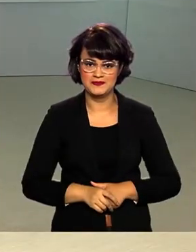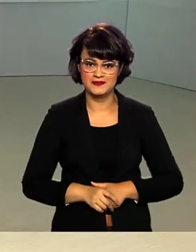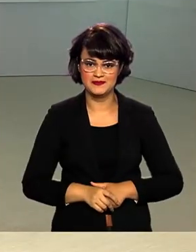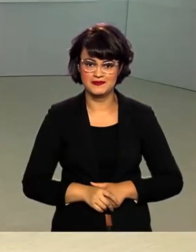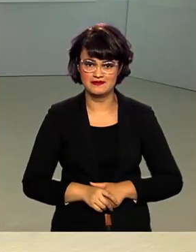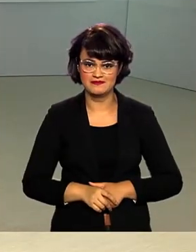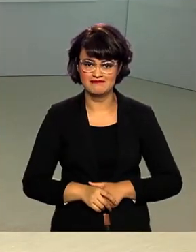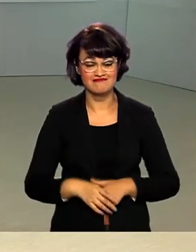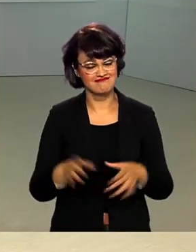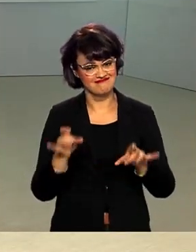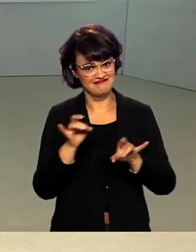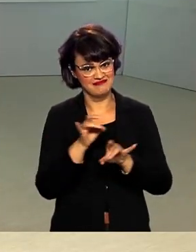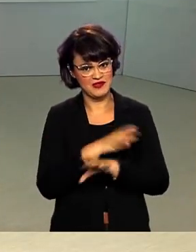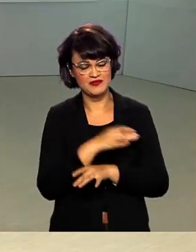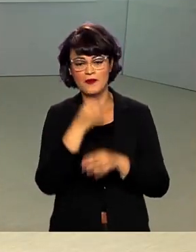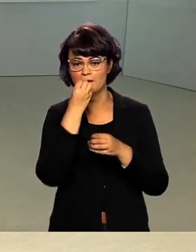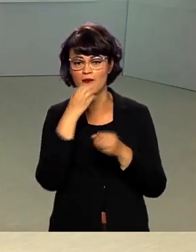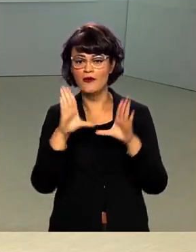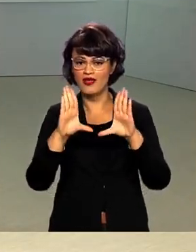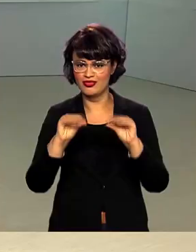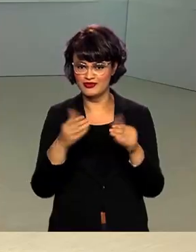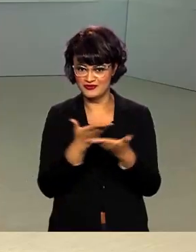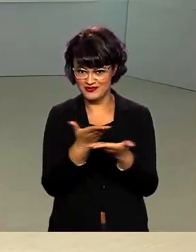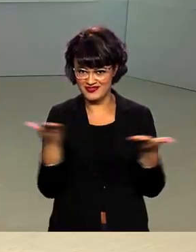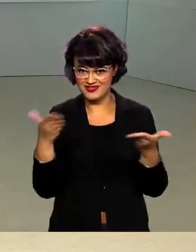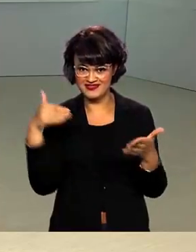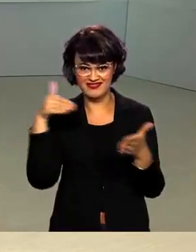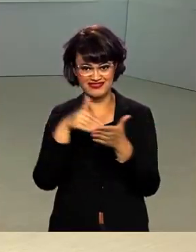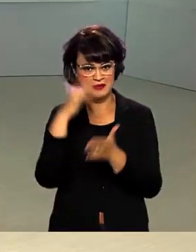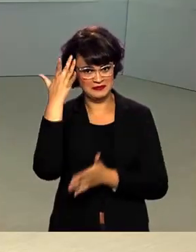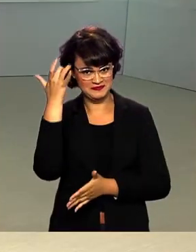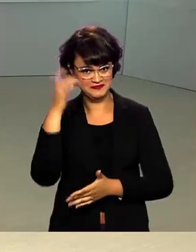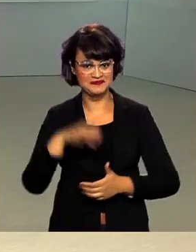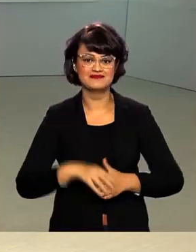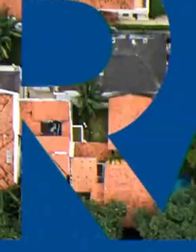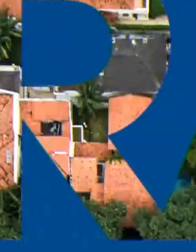A gente fica por aqui, boa noite para você e até amanhã.